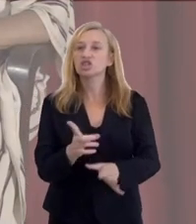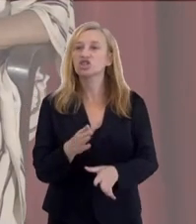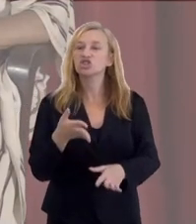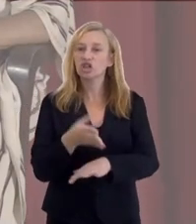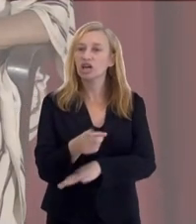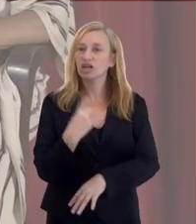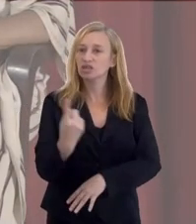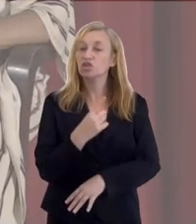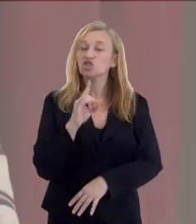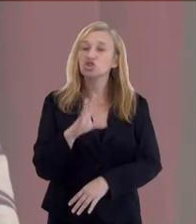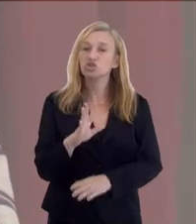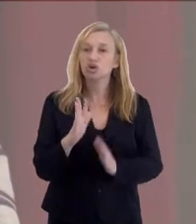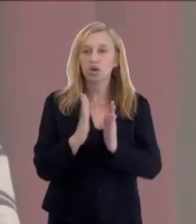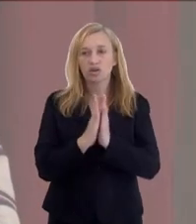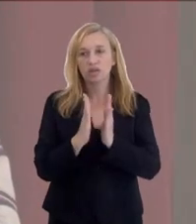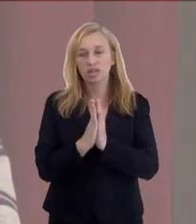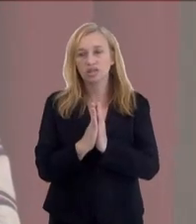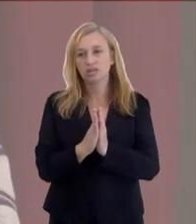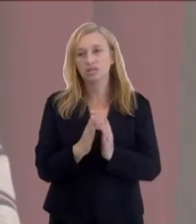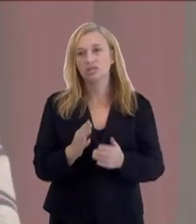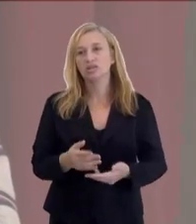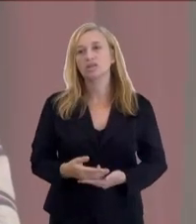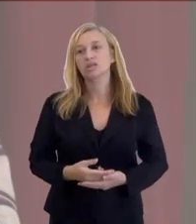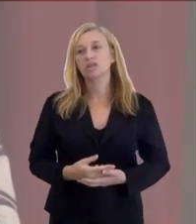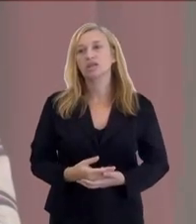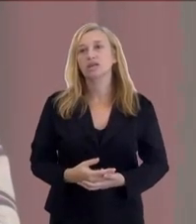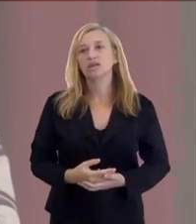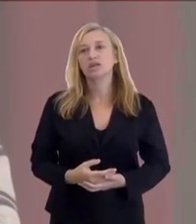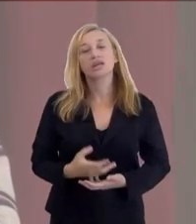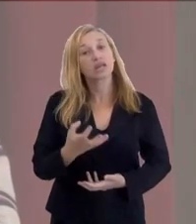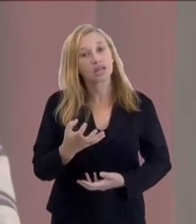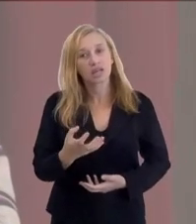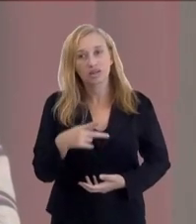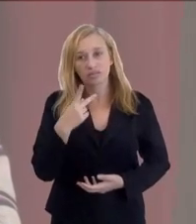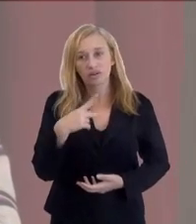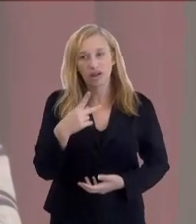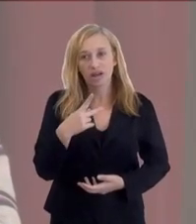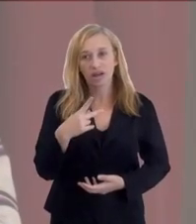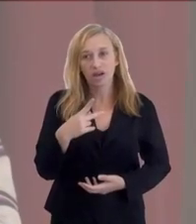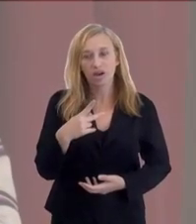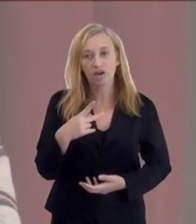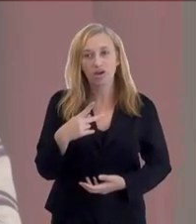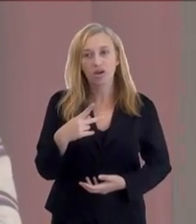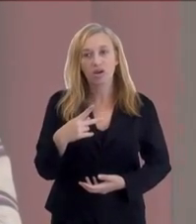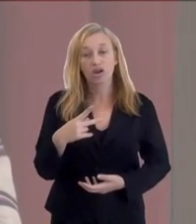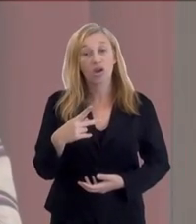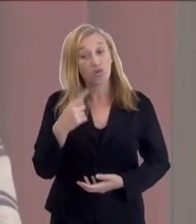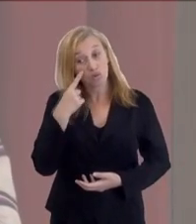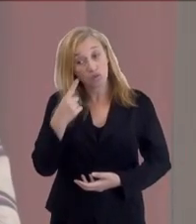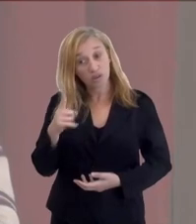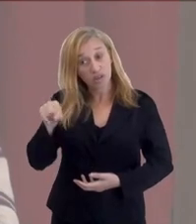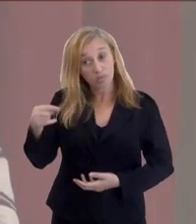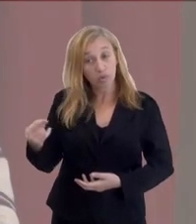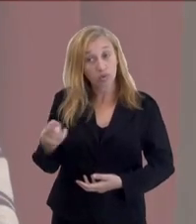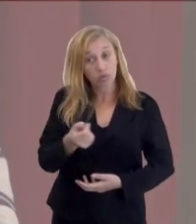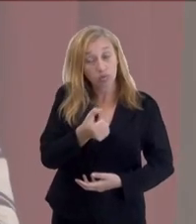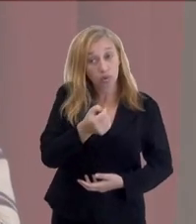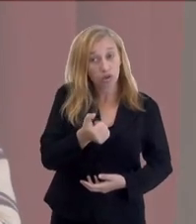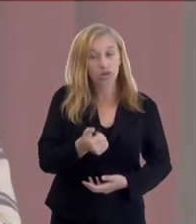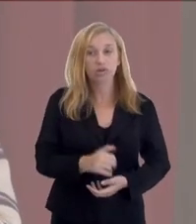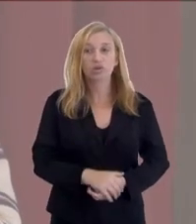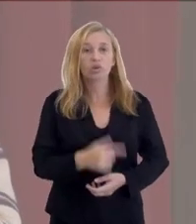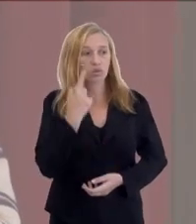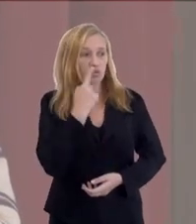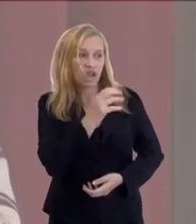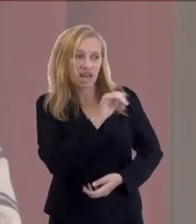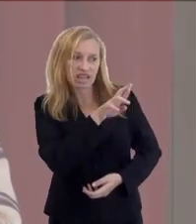aquilo que nos faça bem. Queria te dizer que eu mudei um pouquinho depois do Nosso Lar. Opa! Porque, quando eu vi que o André